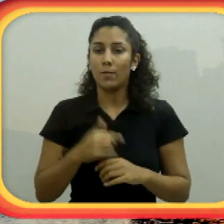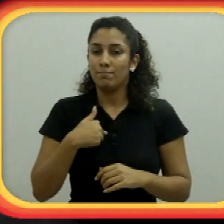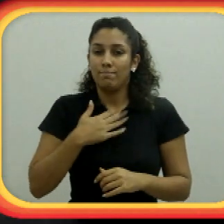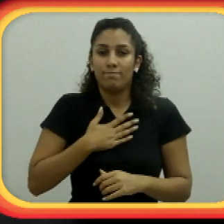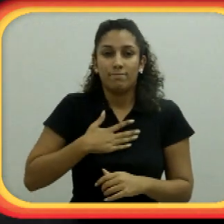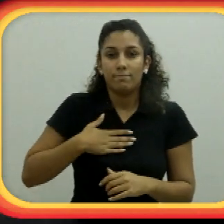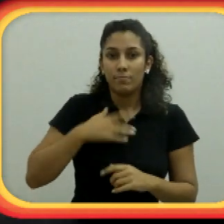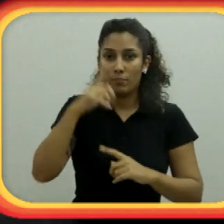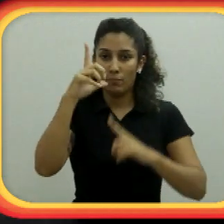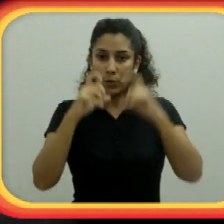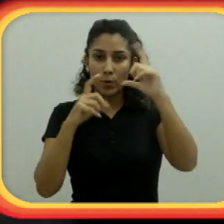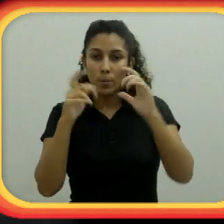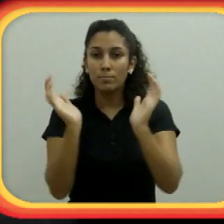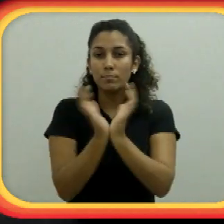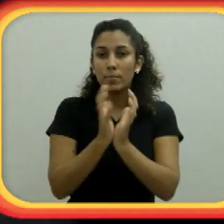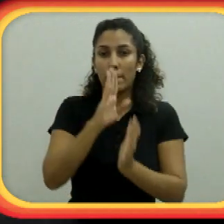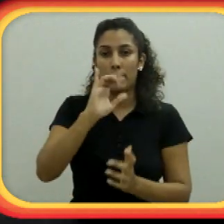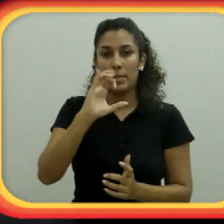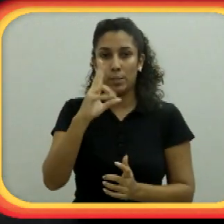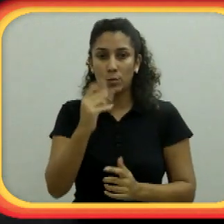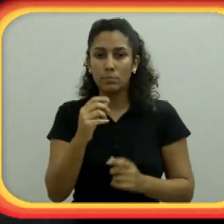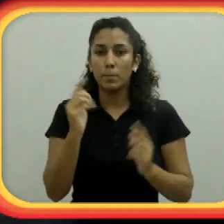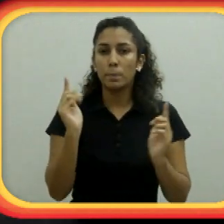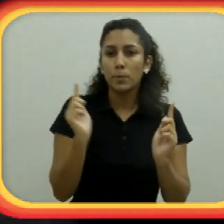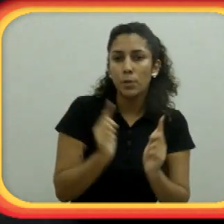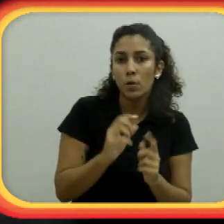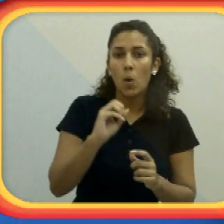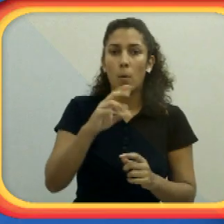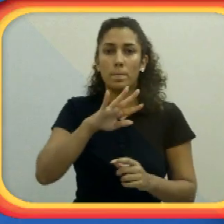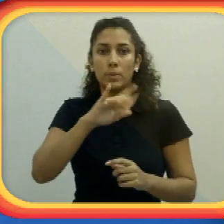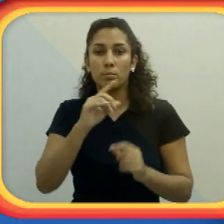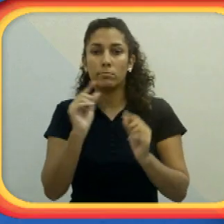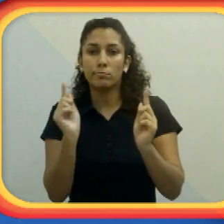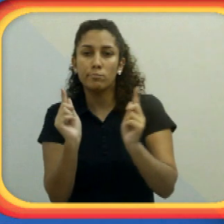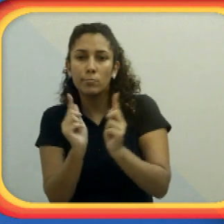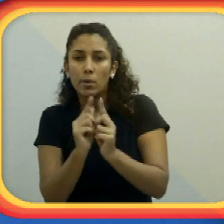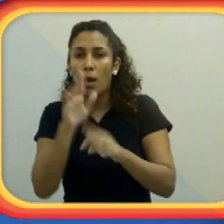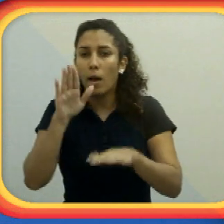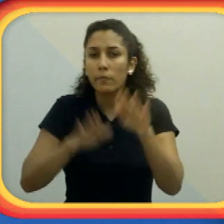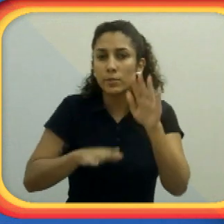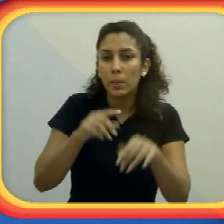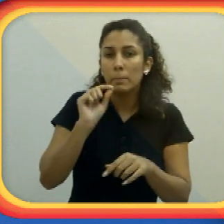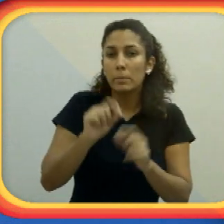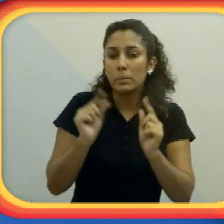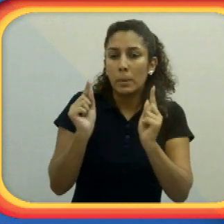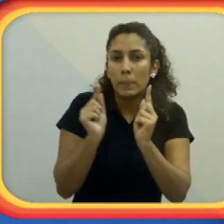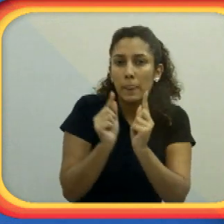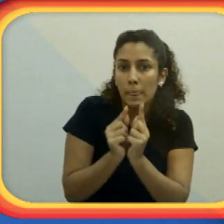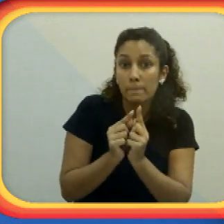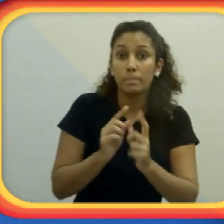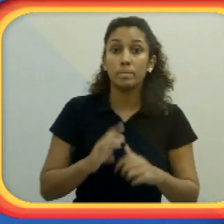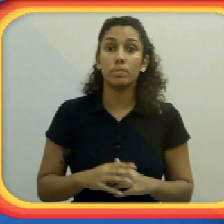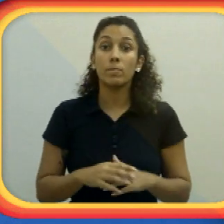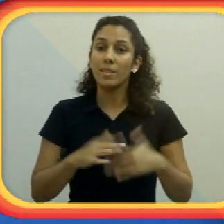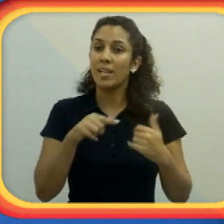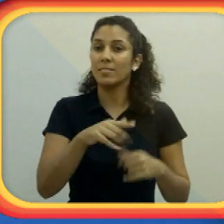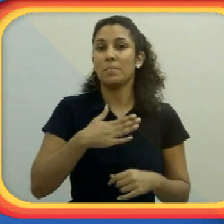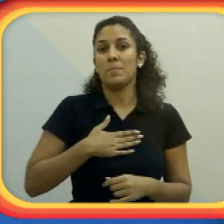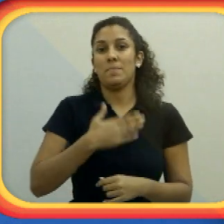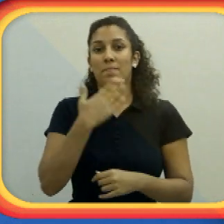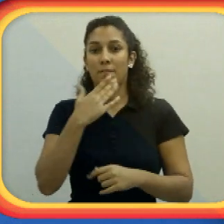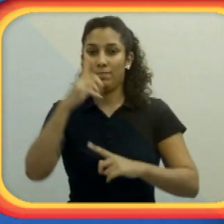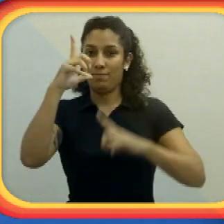vida marinha muito pequena, que a gente chama de fotografia macro. Então essa é a minha preferência. Eu gosto muito de fotografar